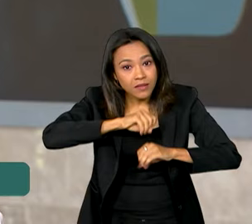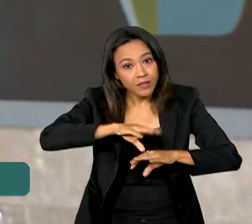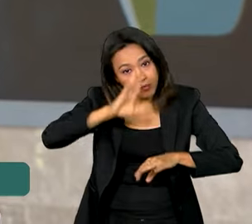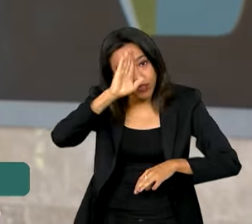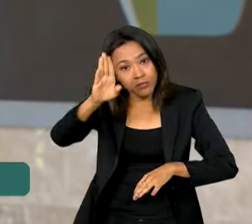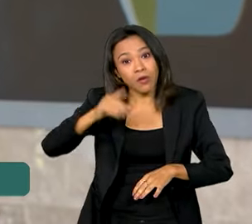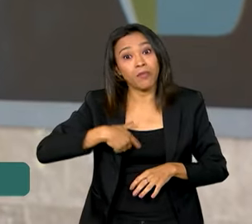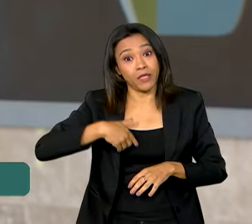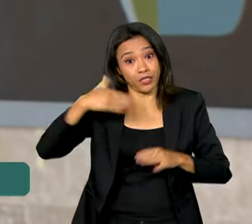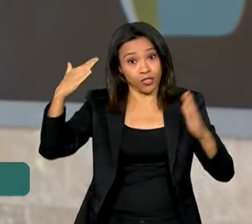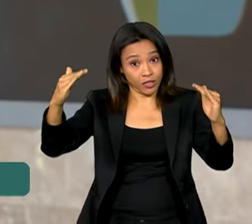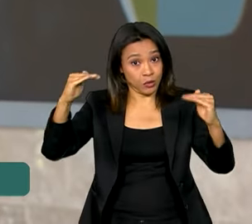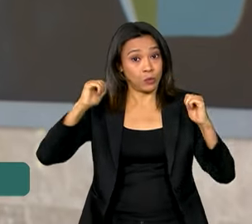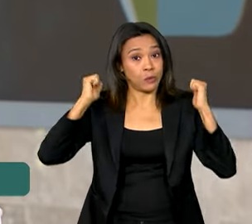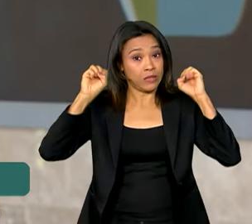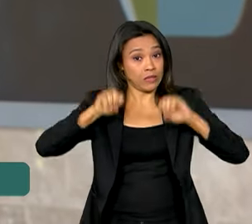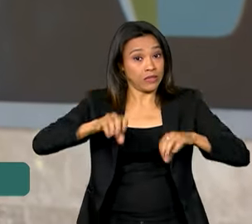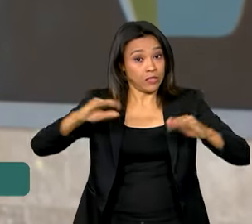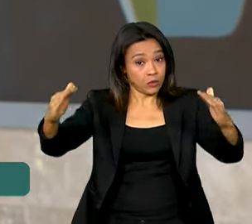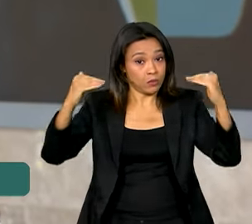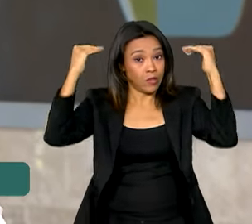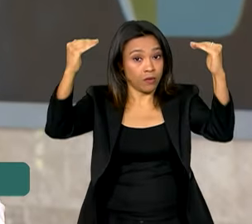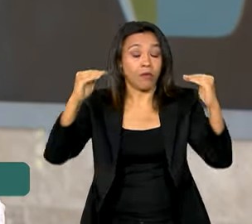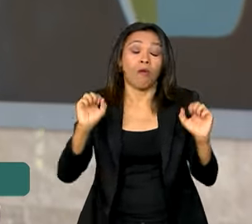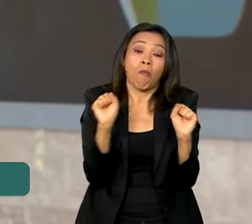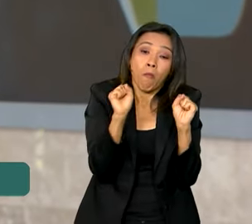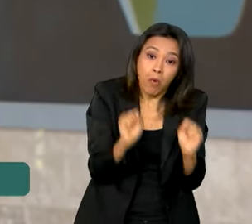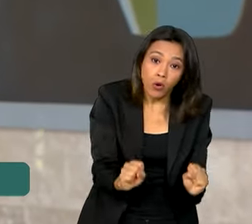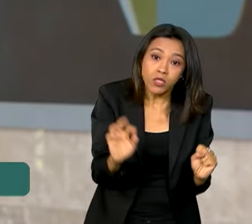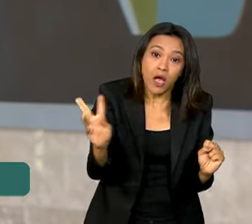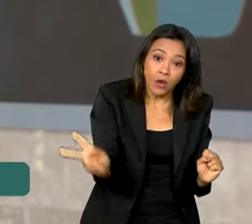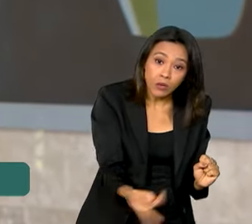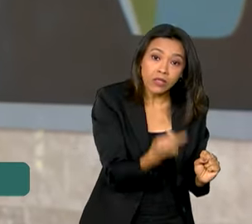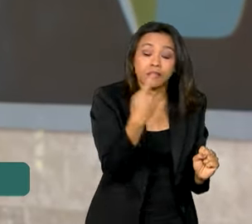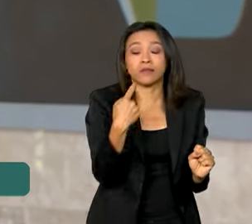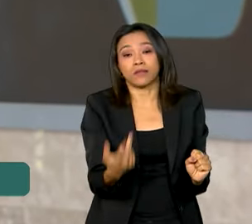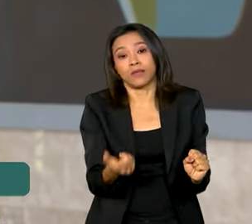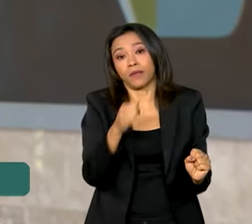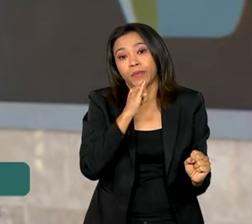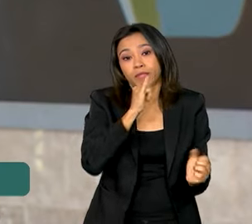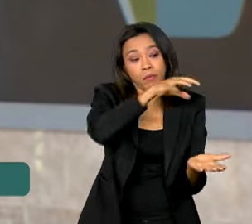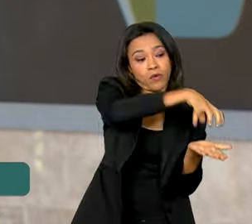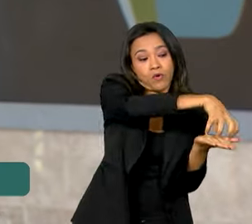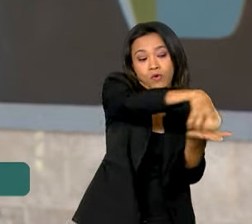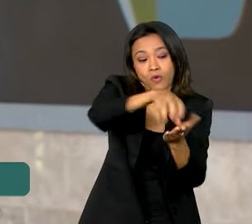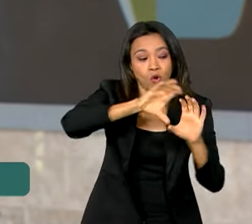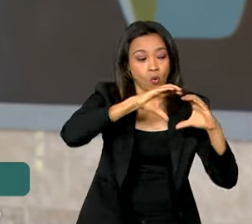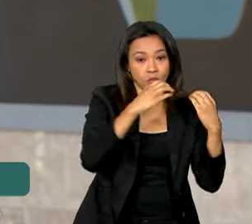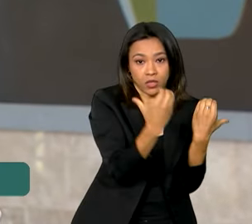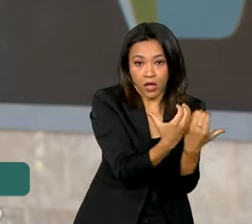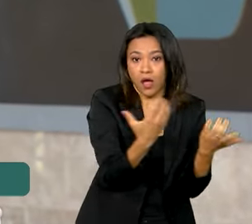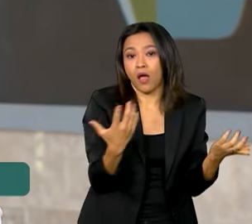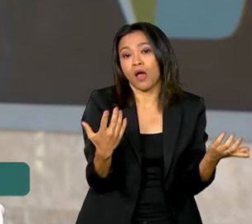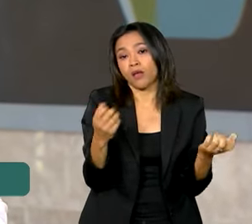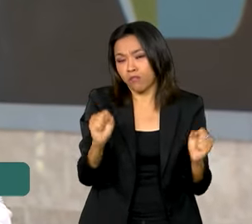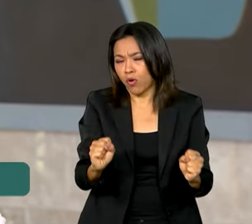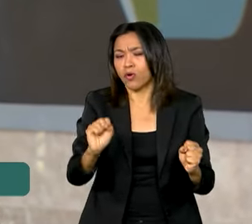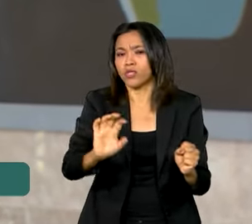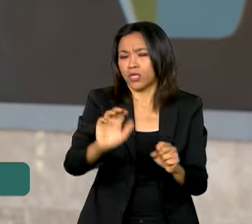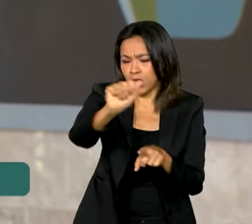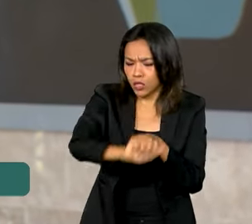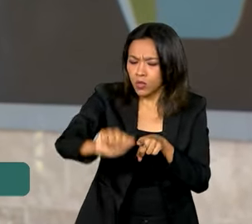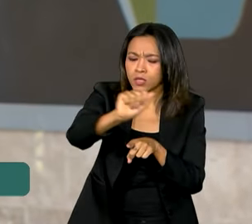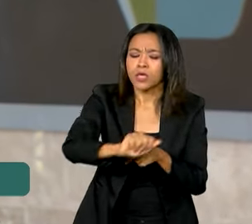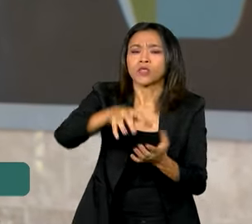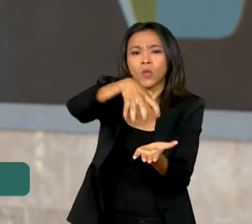superior. As aulas podem ocorrer em escolas ou espaços alternativos, como centros comunitários e associações. E a